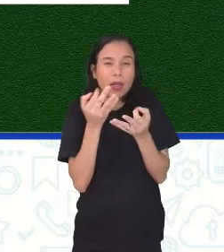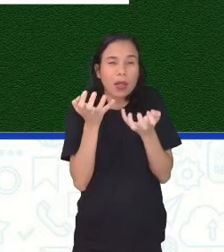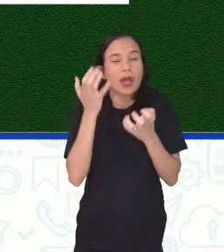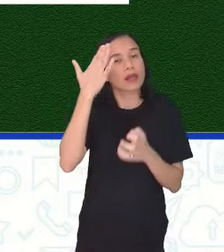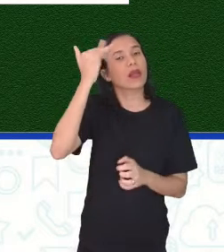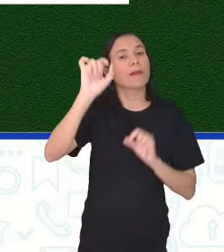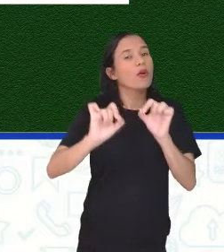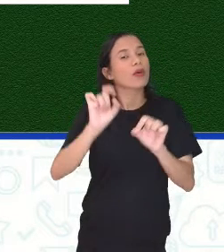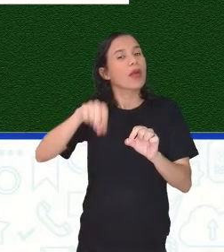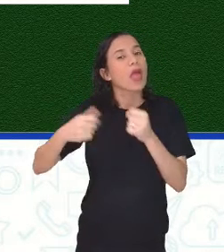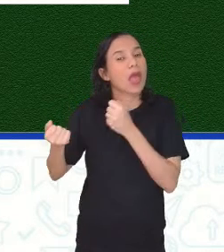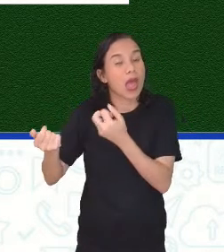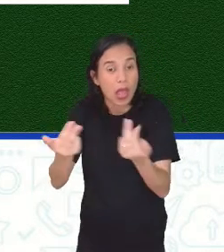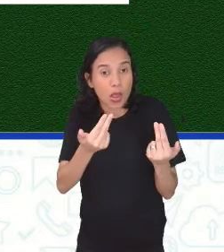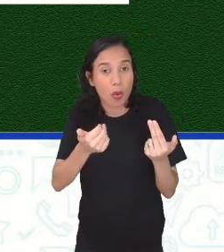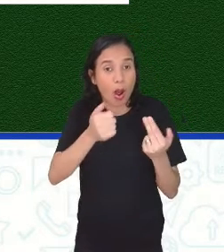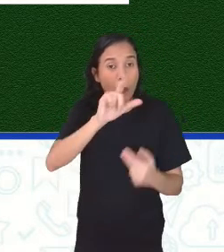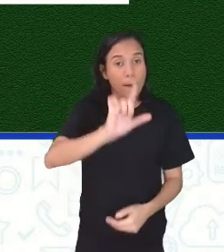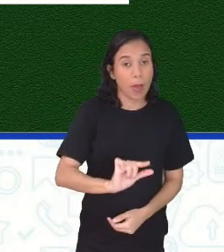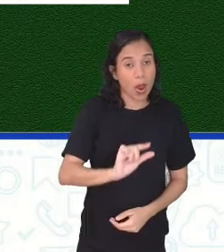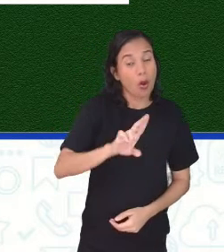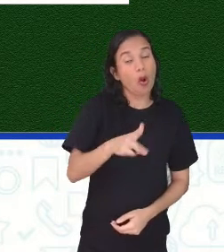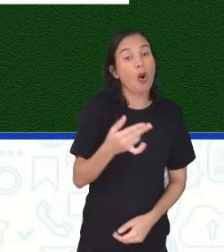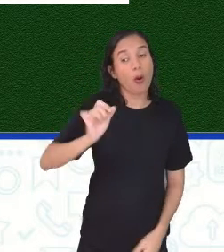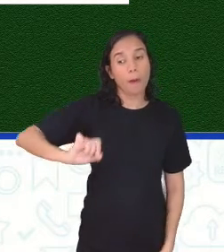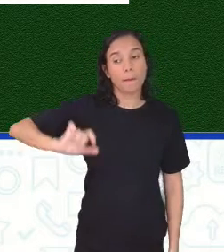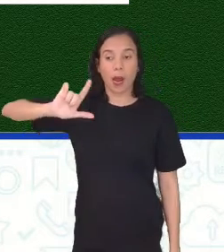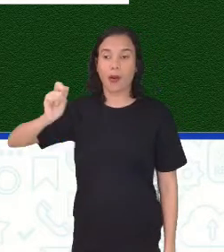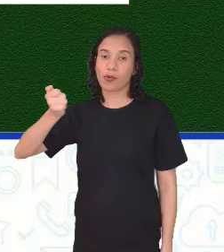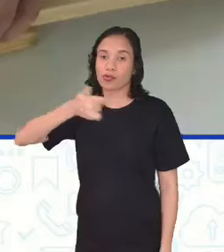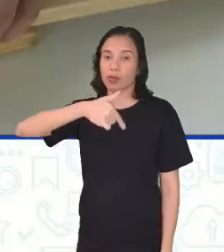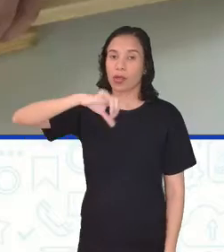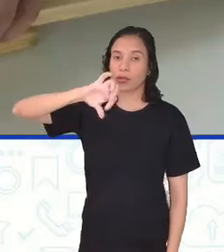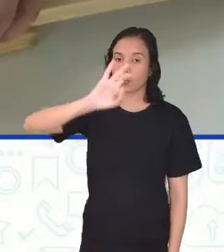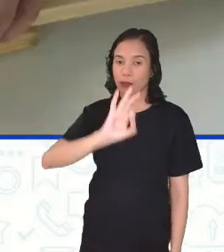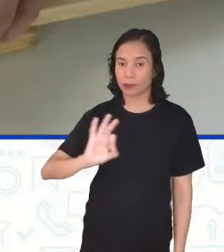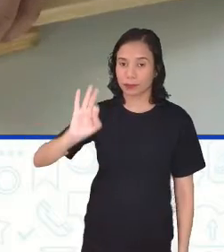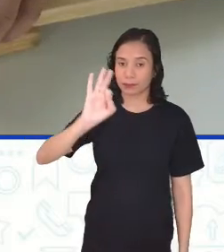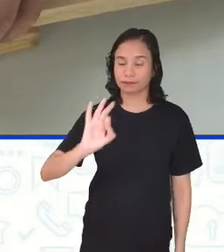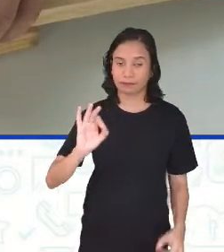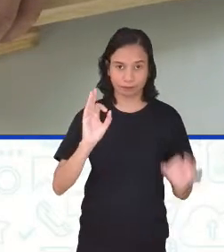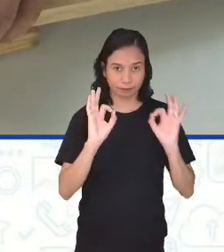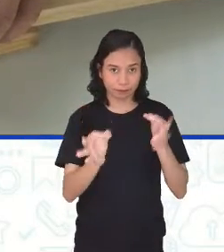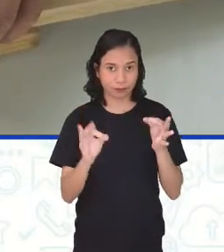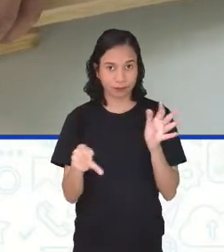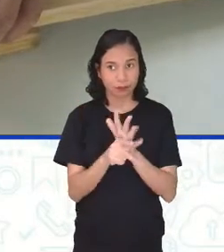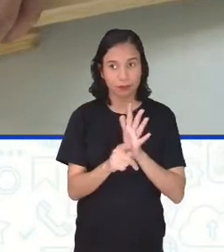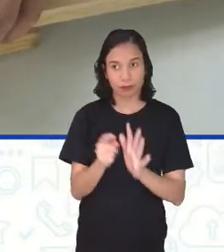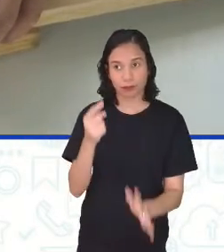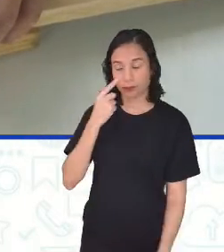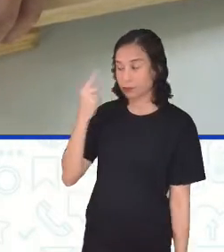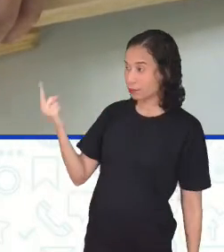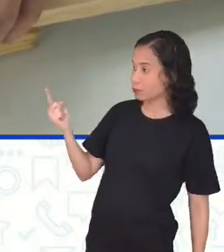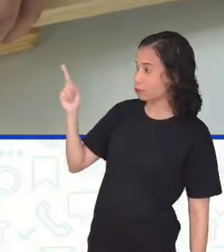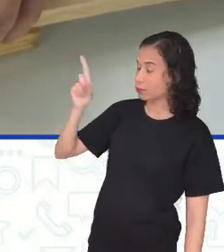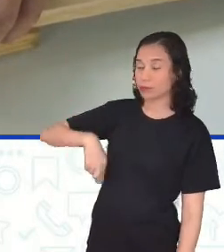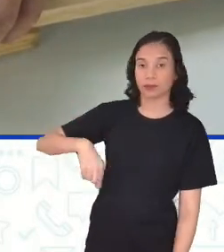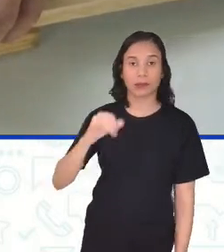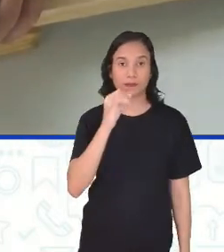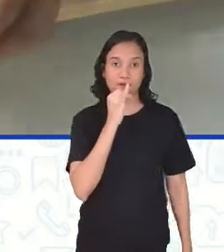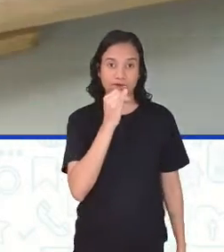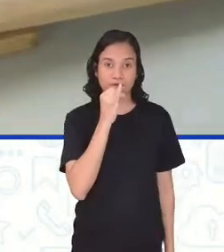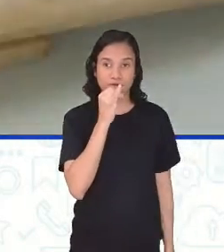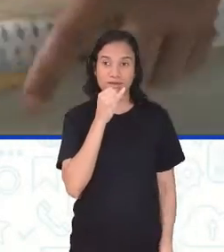saber só se ele era igual, menor ou maior que 90 graus. Bem, aqui, gente, é um exemplo